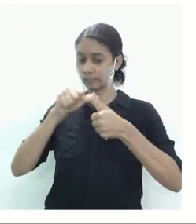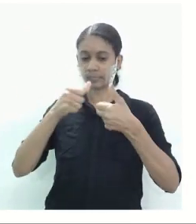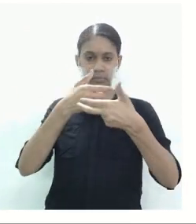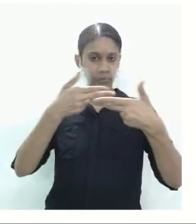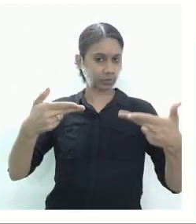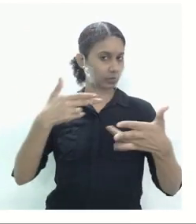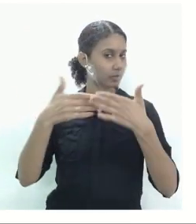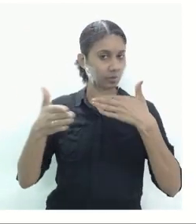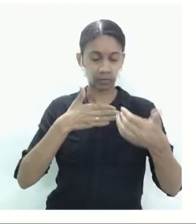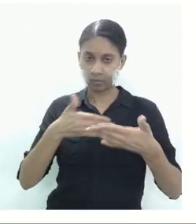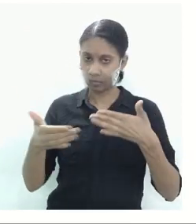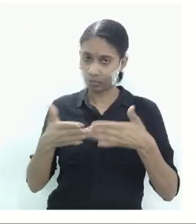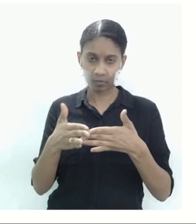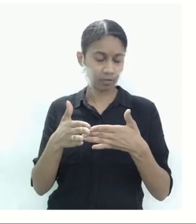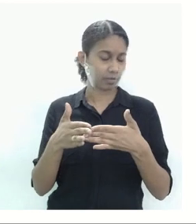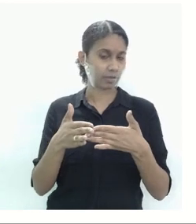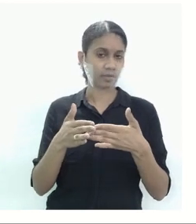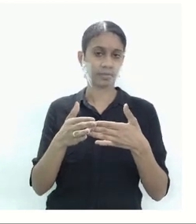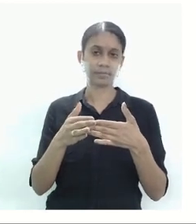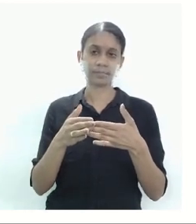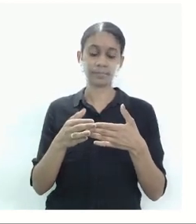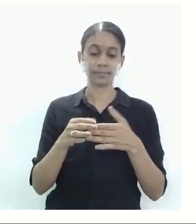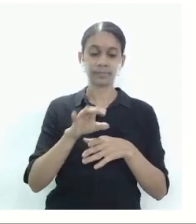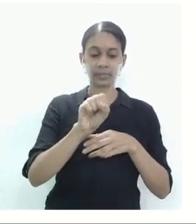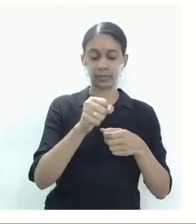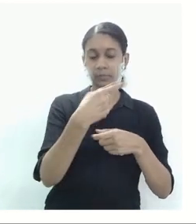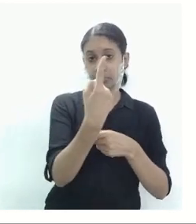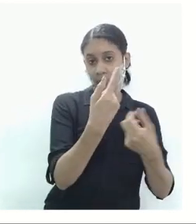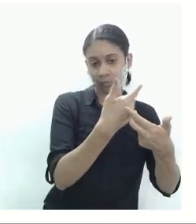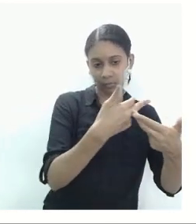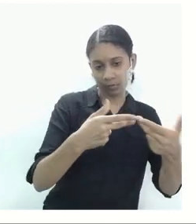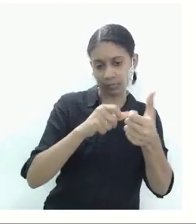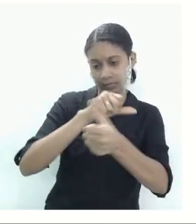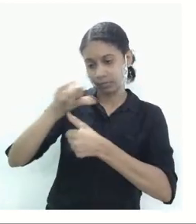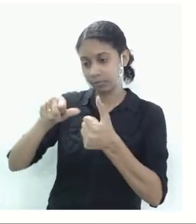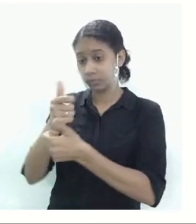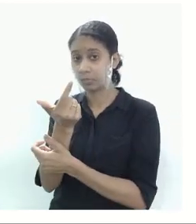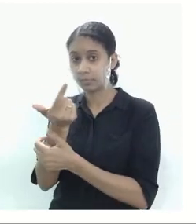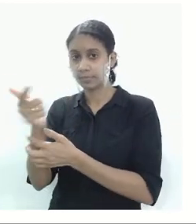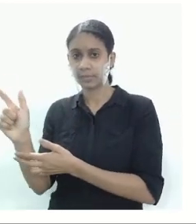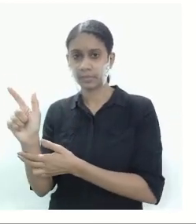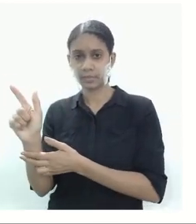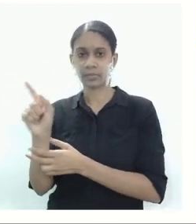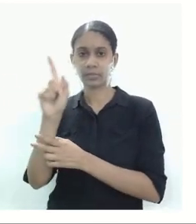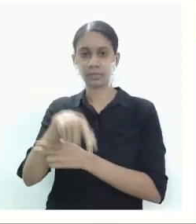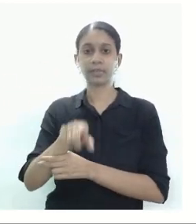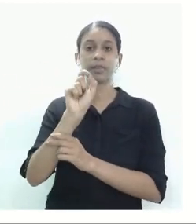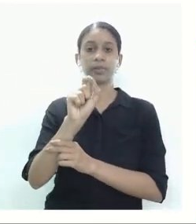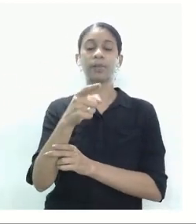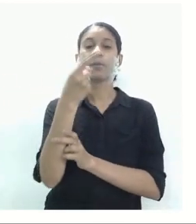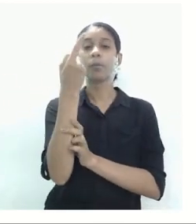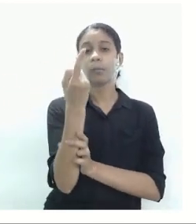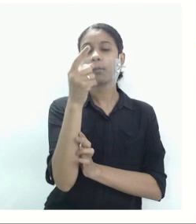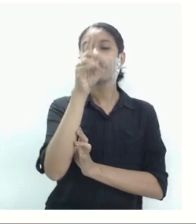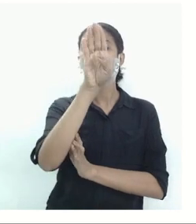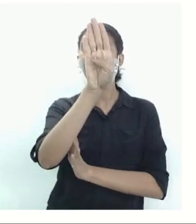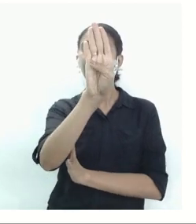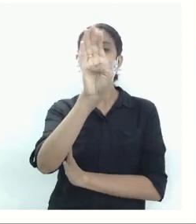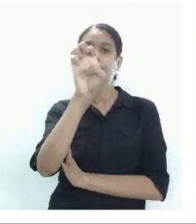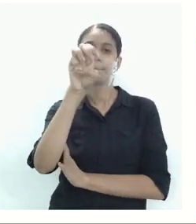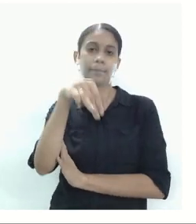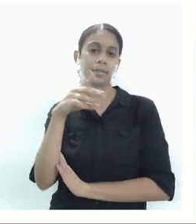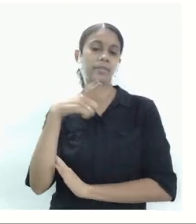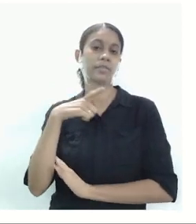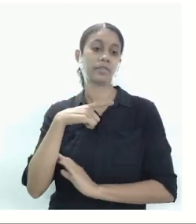de uma matéria-prima em um produto, se caracteriza pela produção de um bem. Então nós temos a indústria de